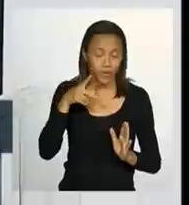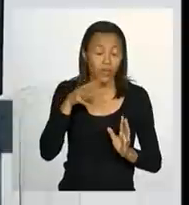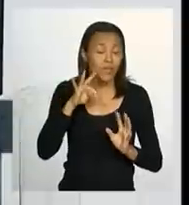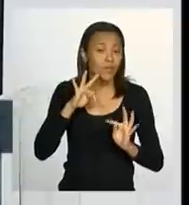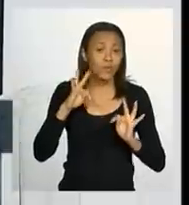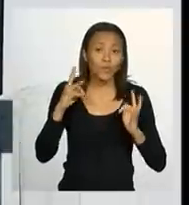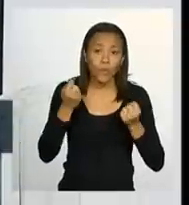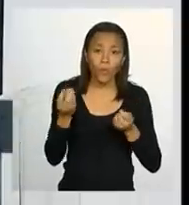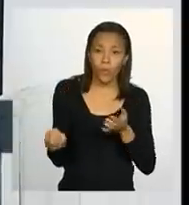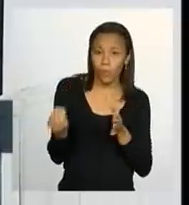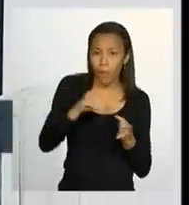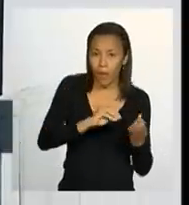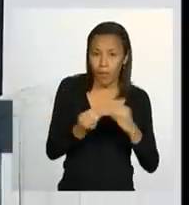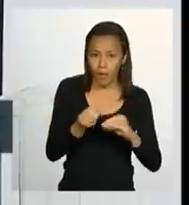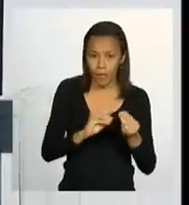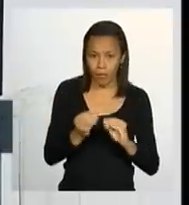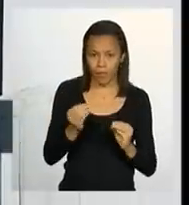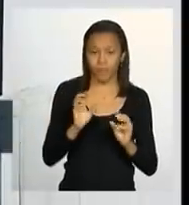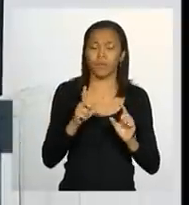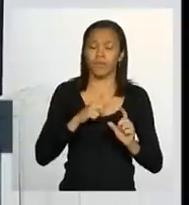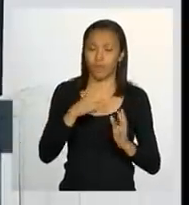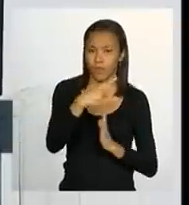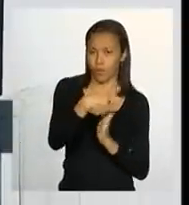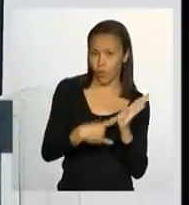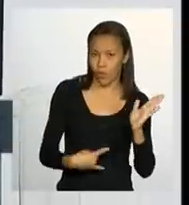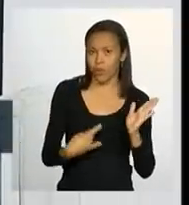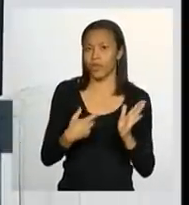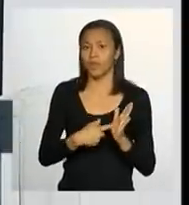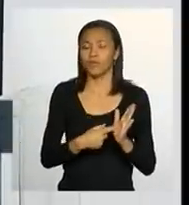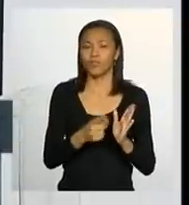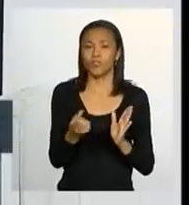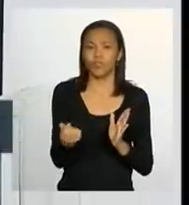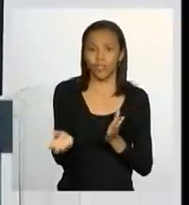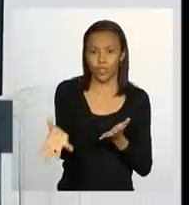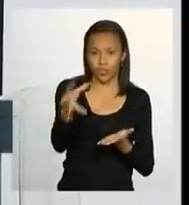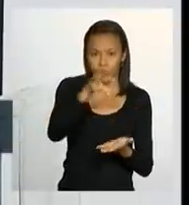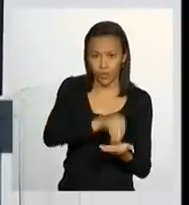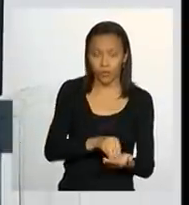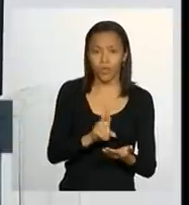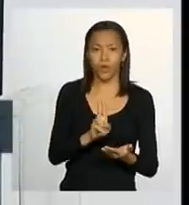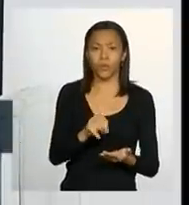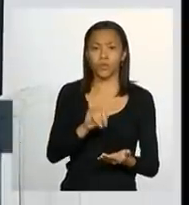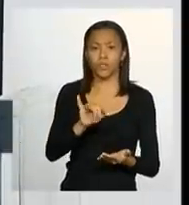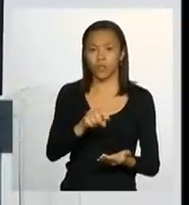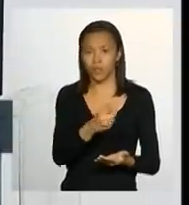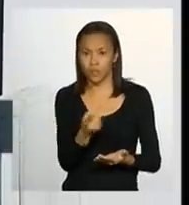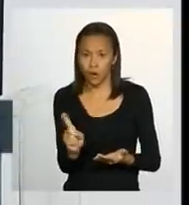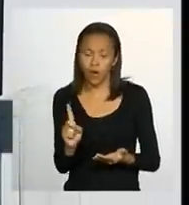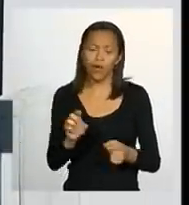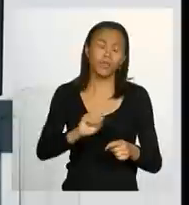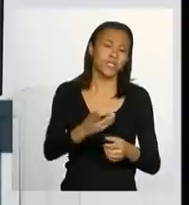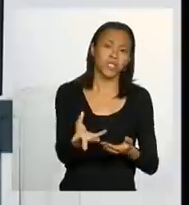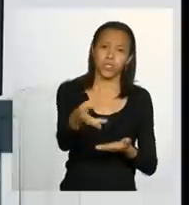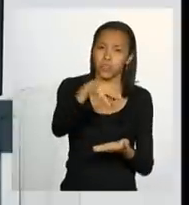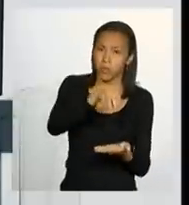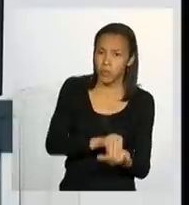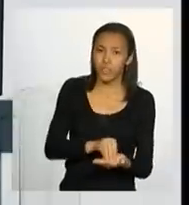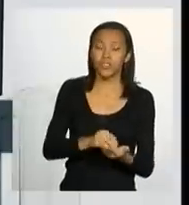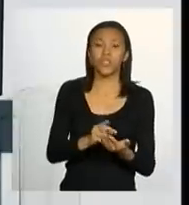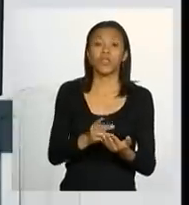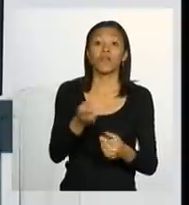todas as rubricas, sejam de recursos do Orçamento Geral da União, sejam de recursos provenientes de